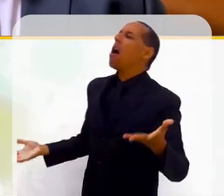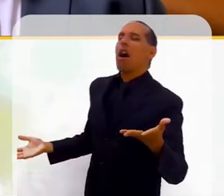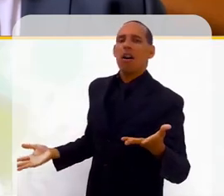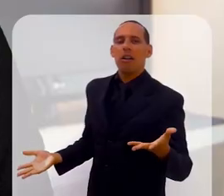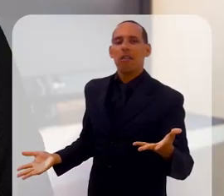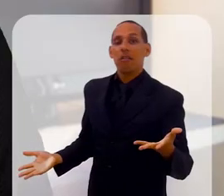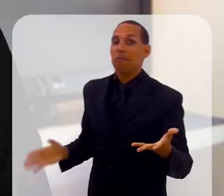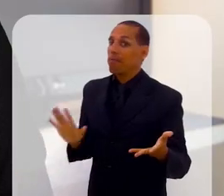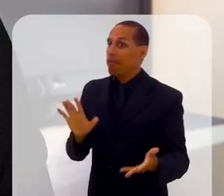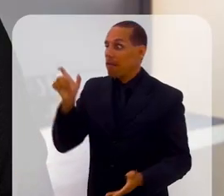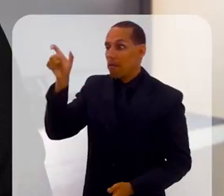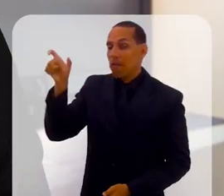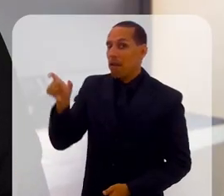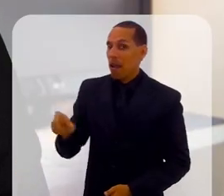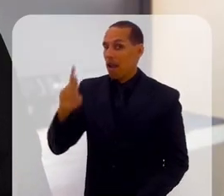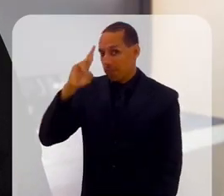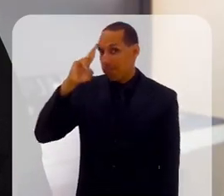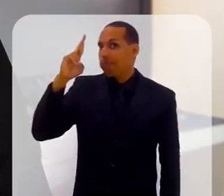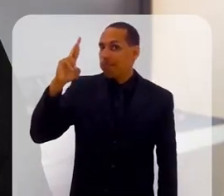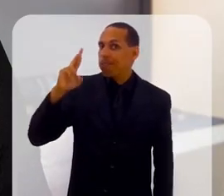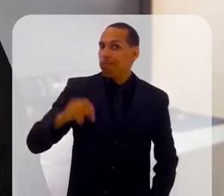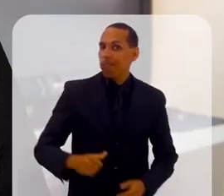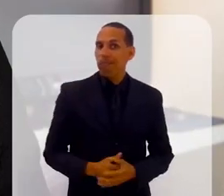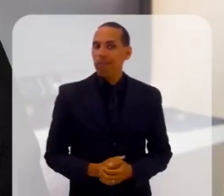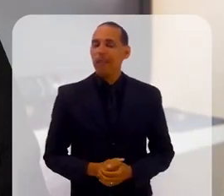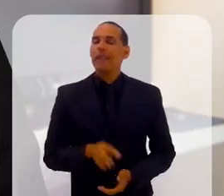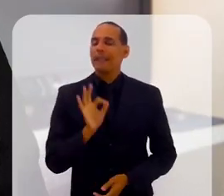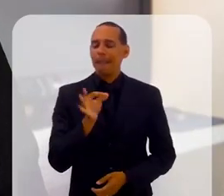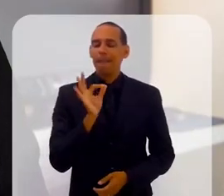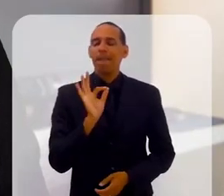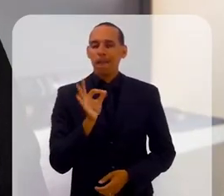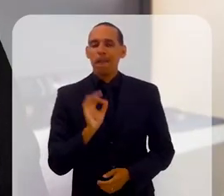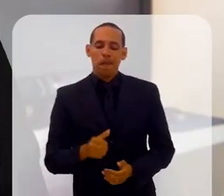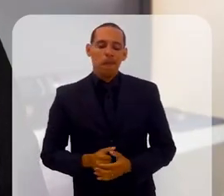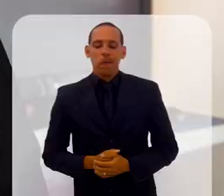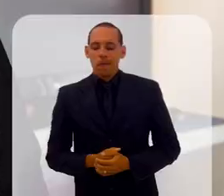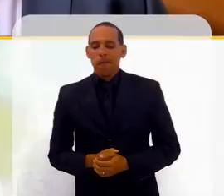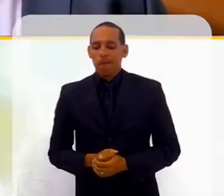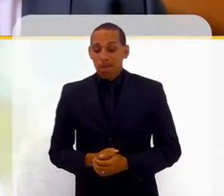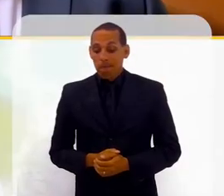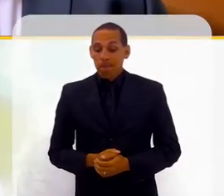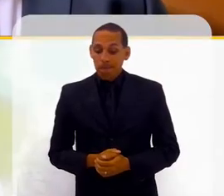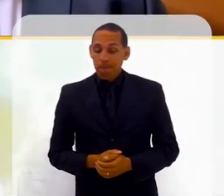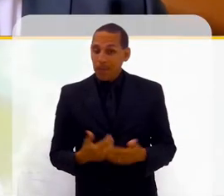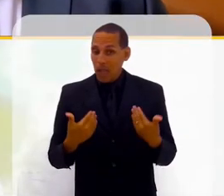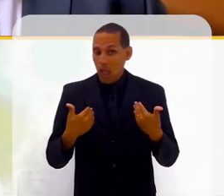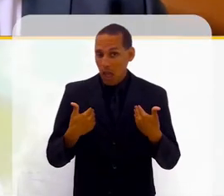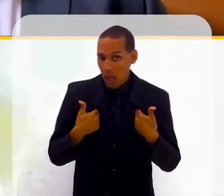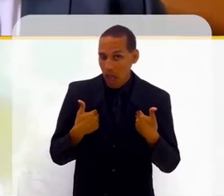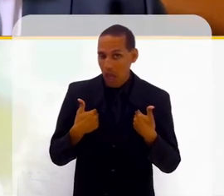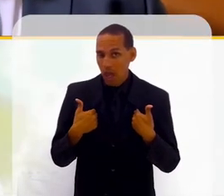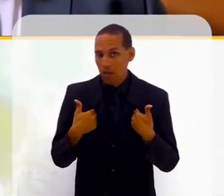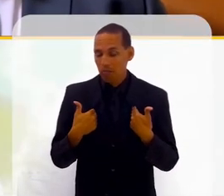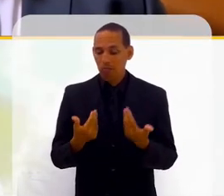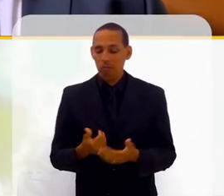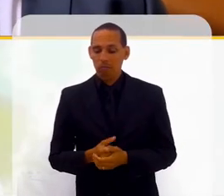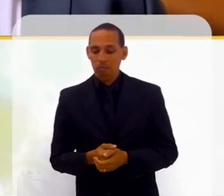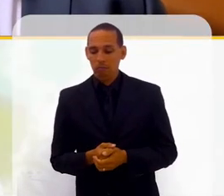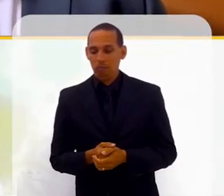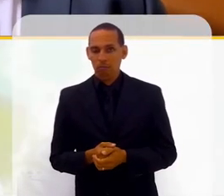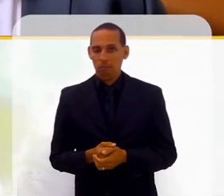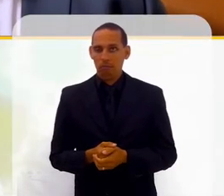e ele está no local ali de autoridade. Sim. Bem, eu nunca tive